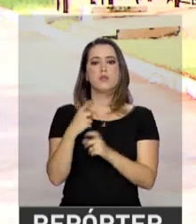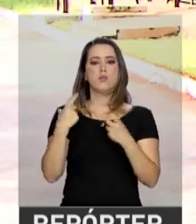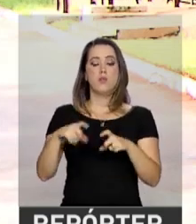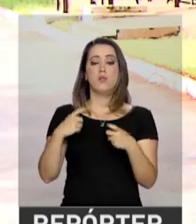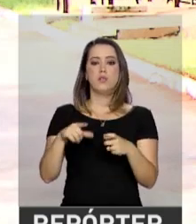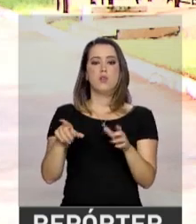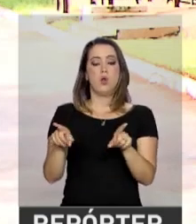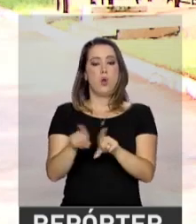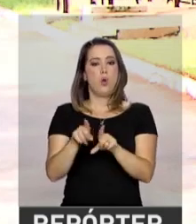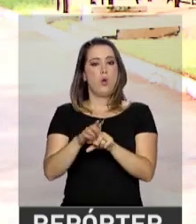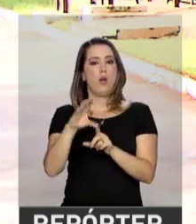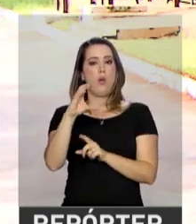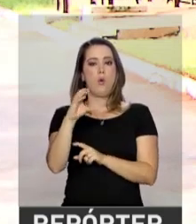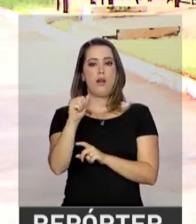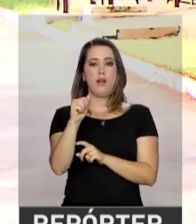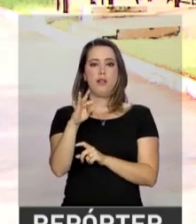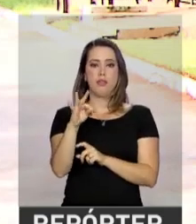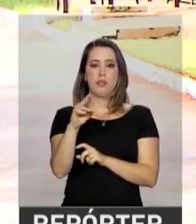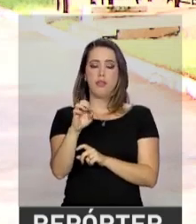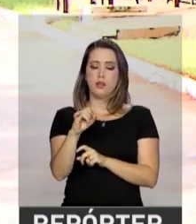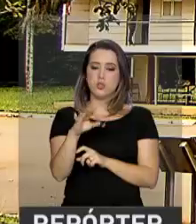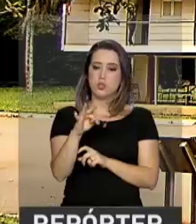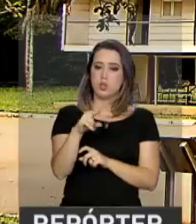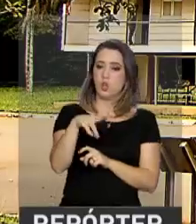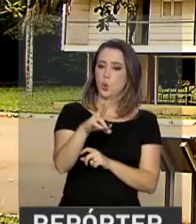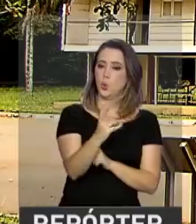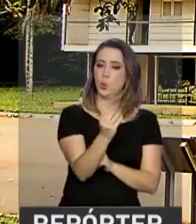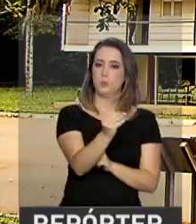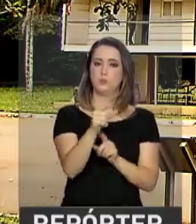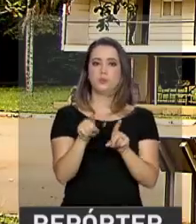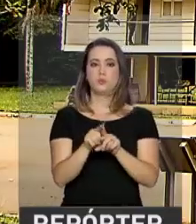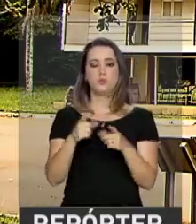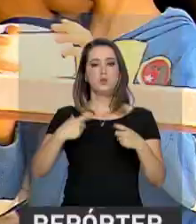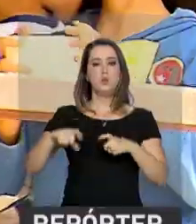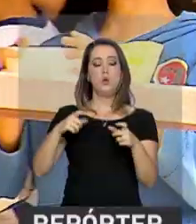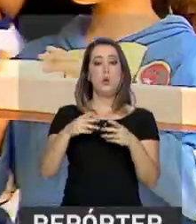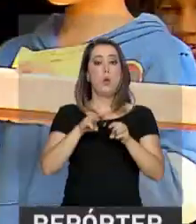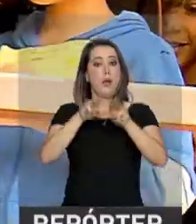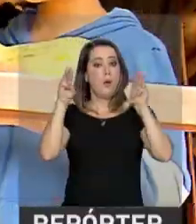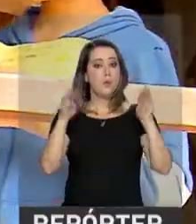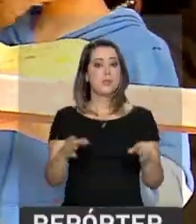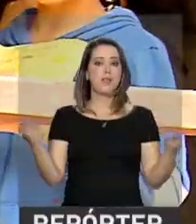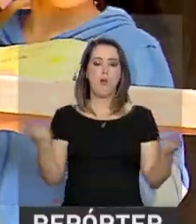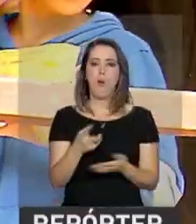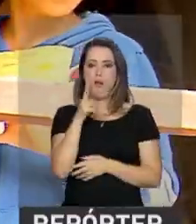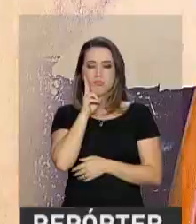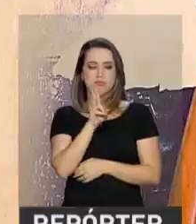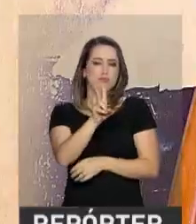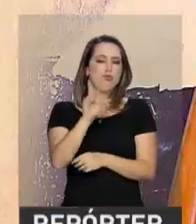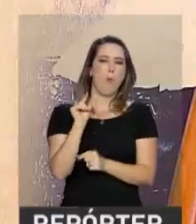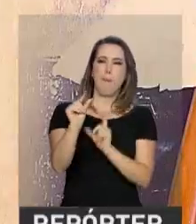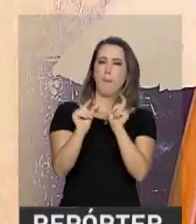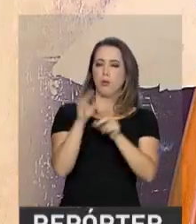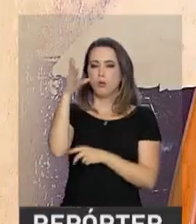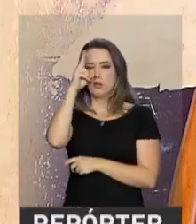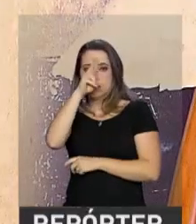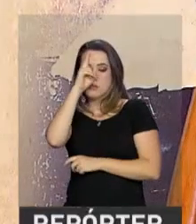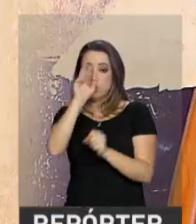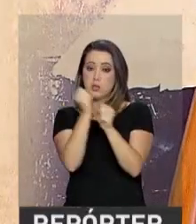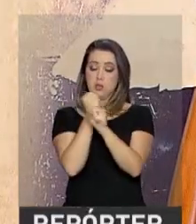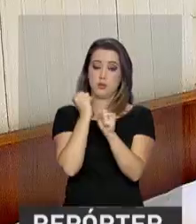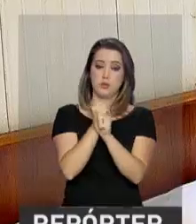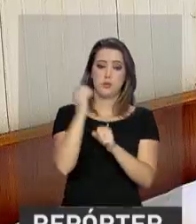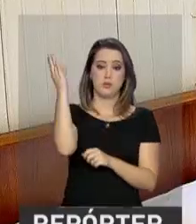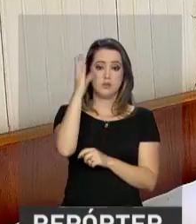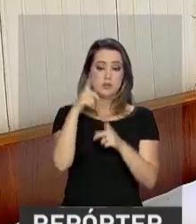Catetinho, também conhecido como Palácio das Tábuas. O local virou um museu e o público pode conferir um pouco da história da construção de